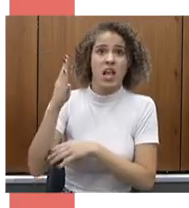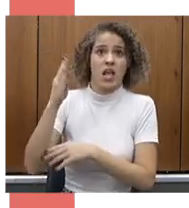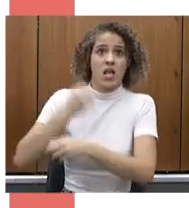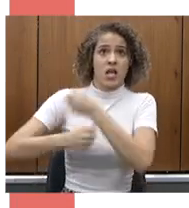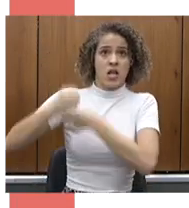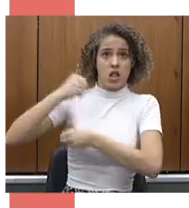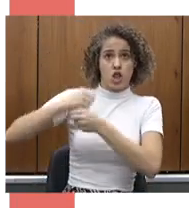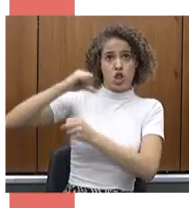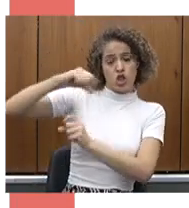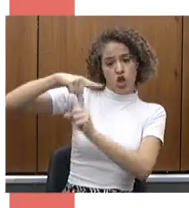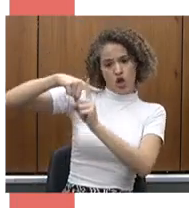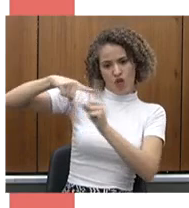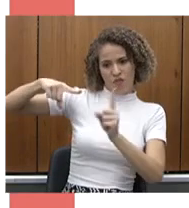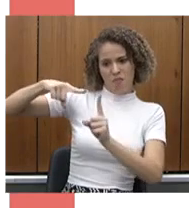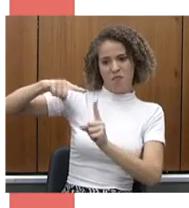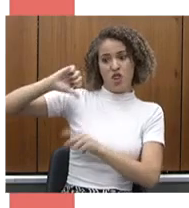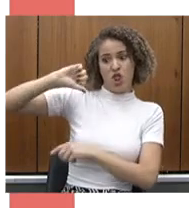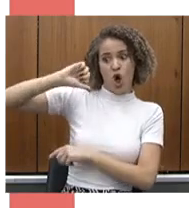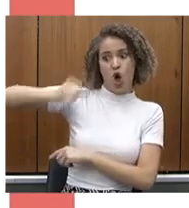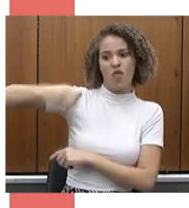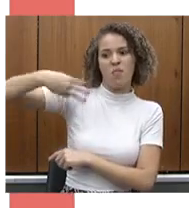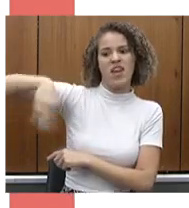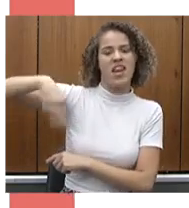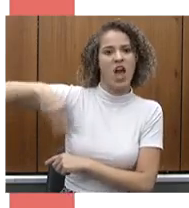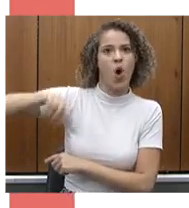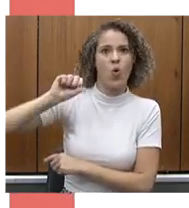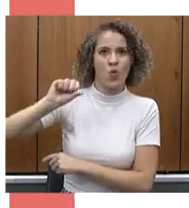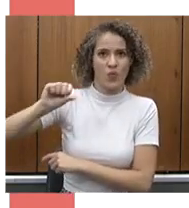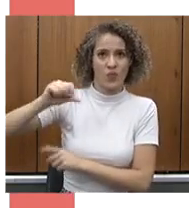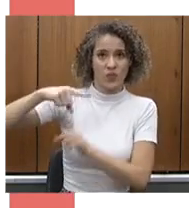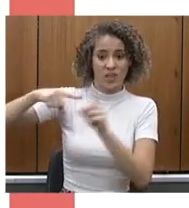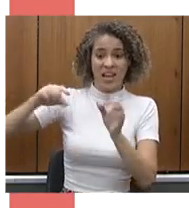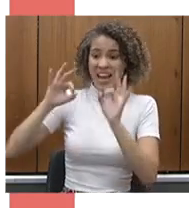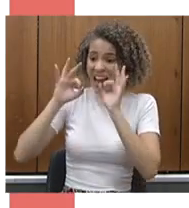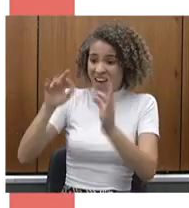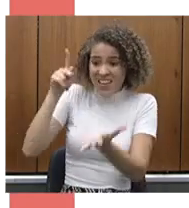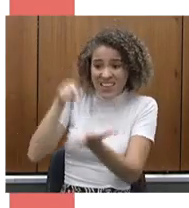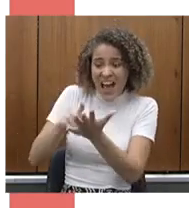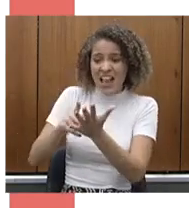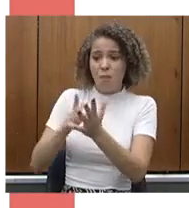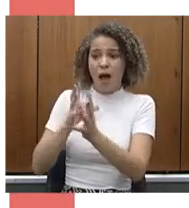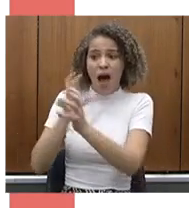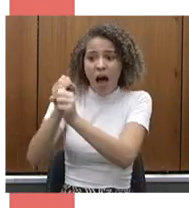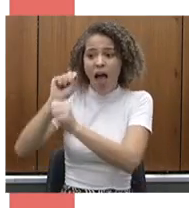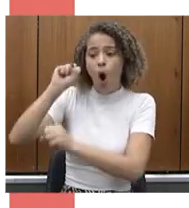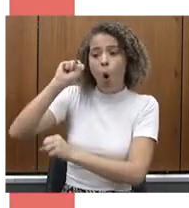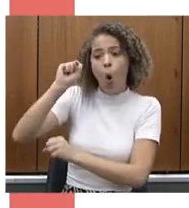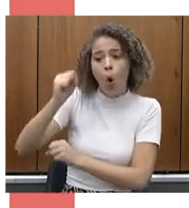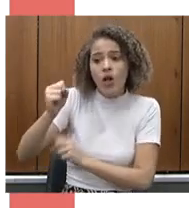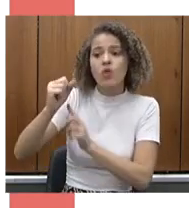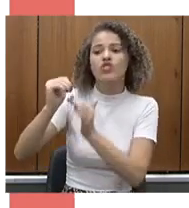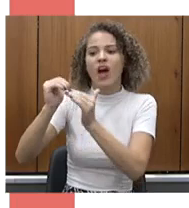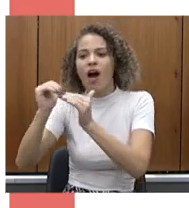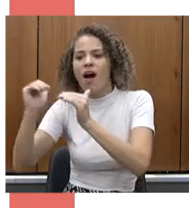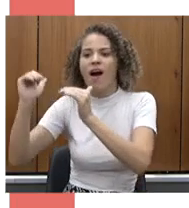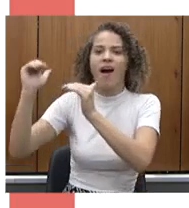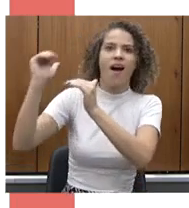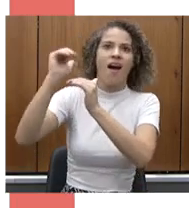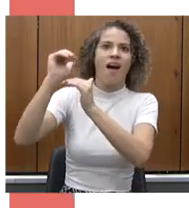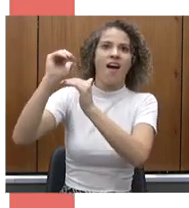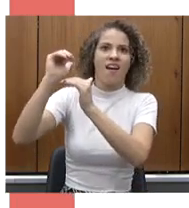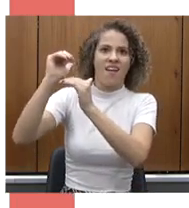,5 bilhões de reais, e o mínimo era 8,1 bi. Ou seja, nós pagamos o